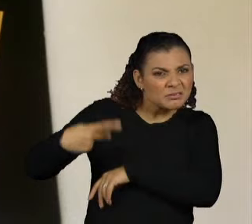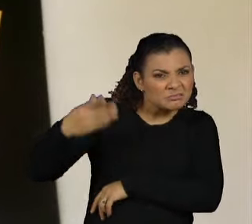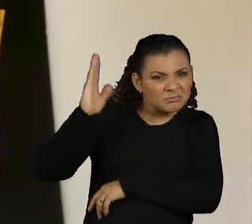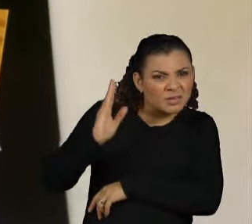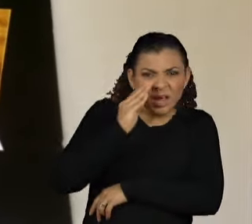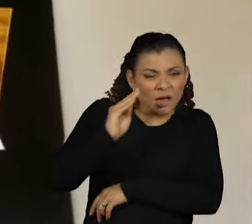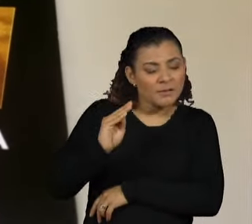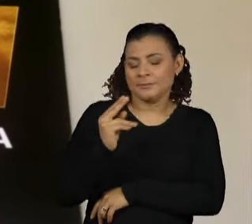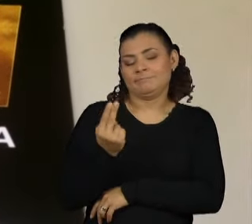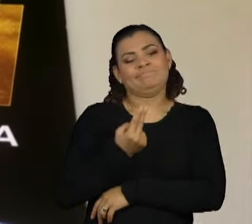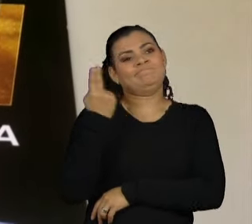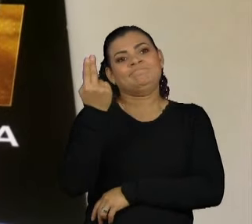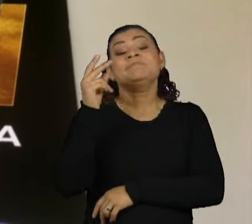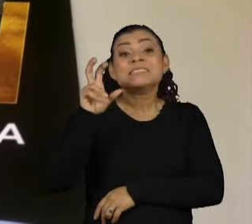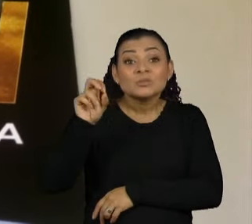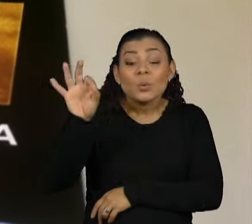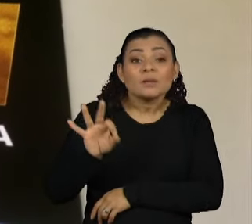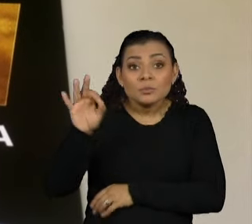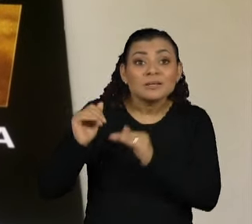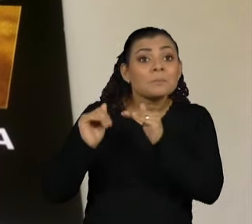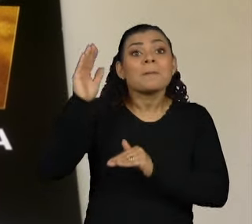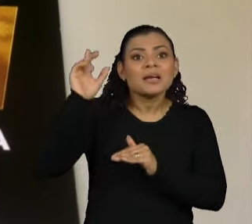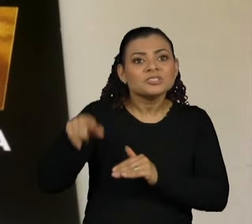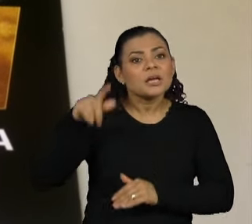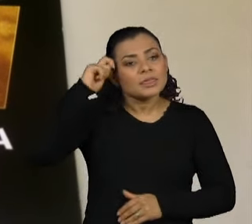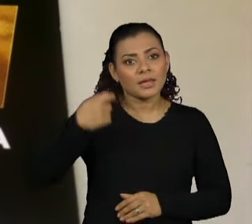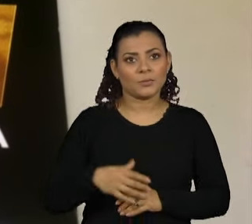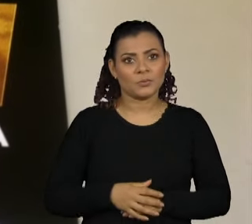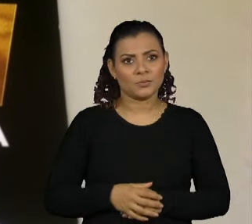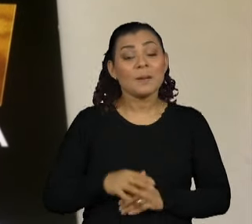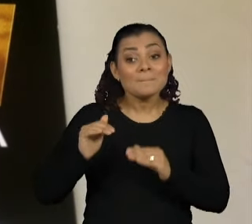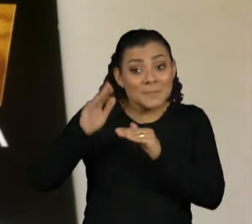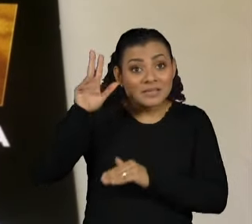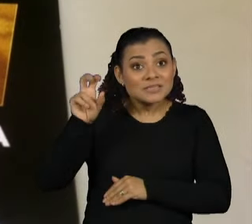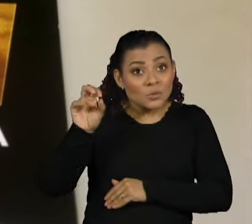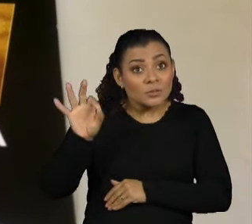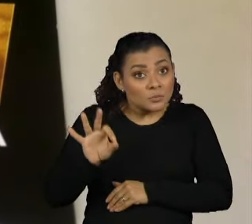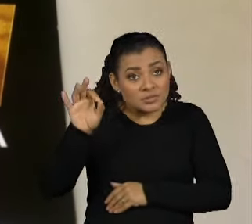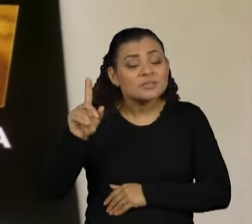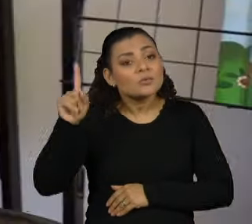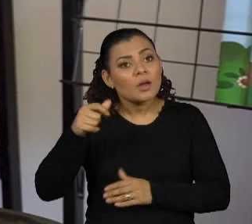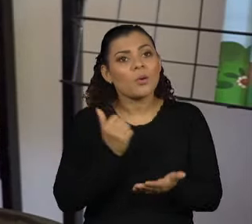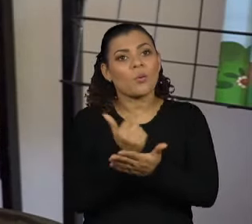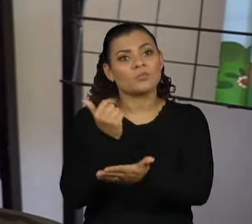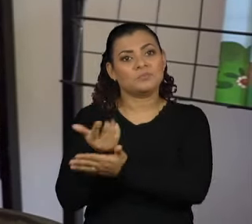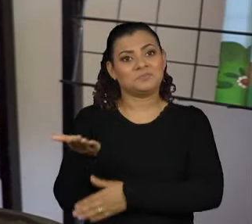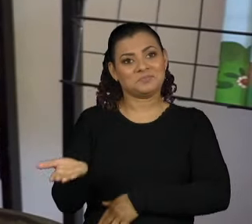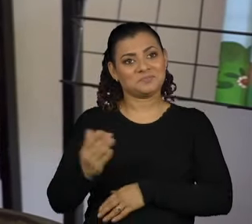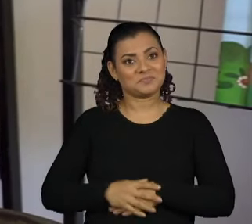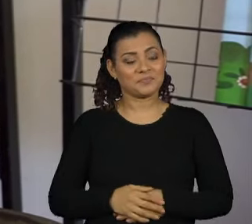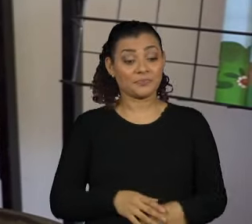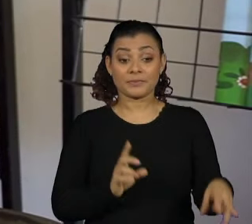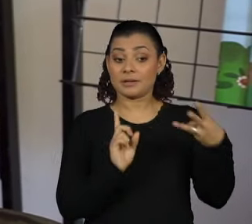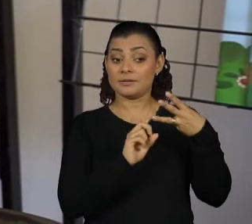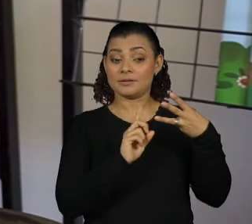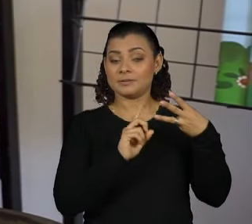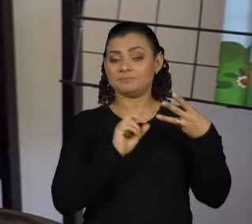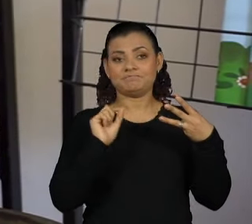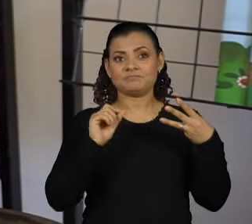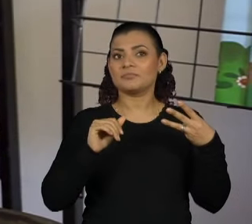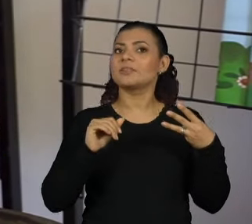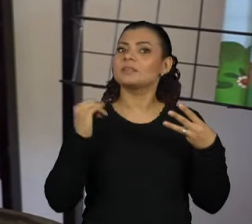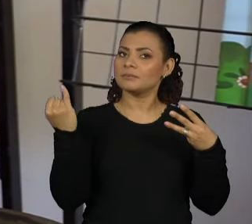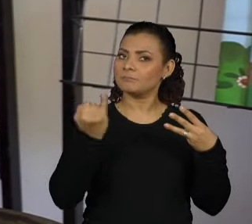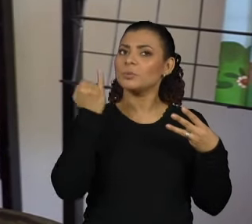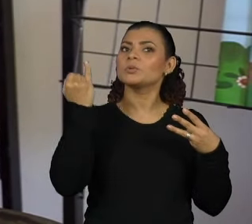Brasil mais da metade da população. E mais da metade dessa população é consumidora. E o terceiro, e eu acho que é o mais